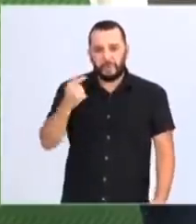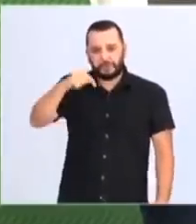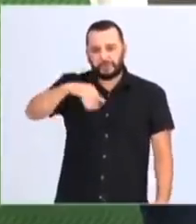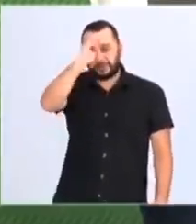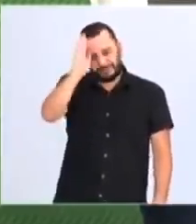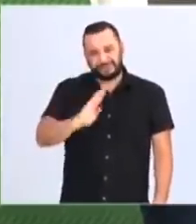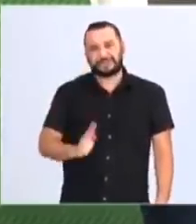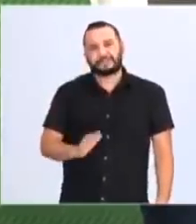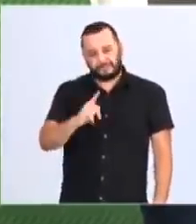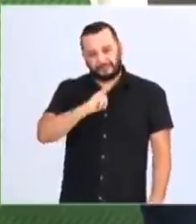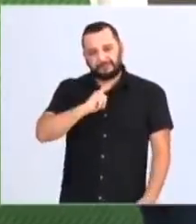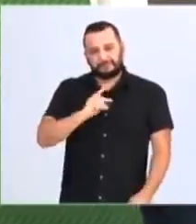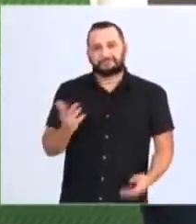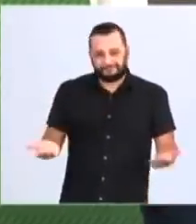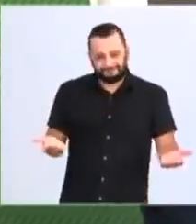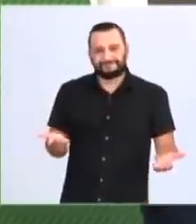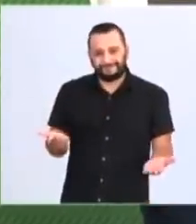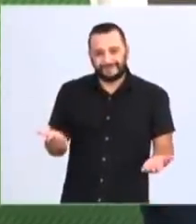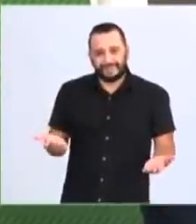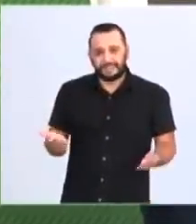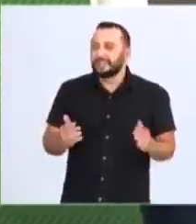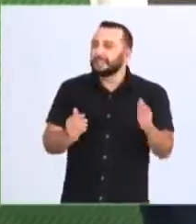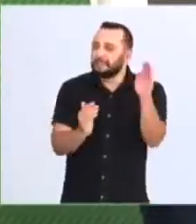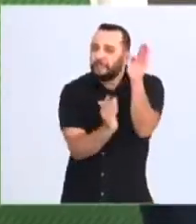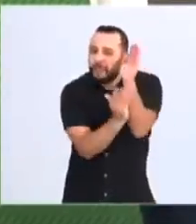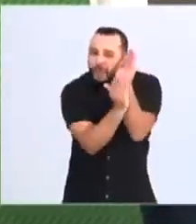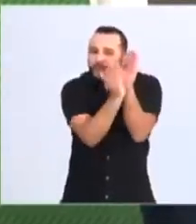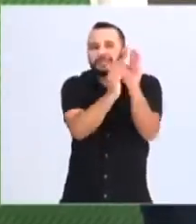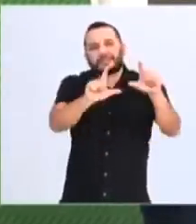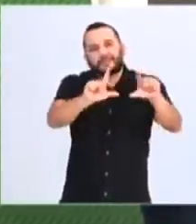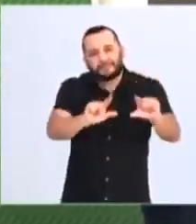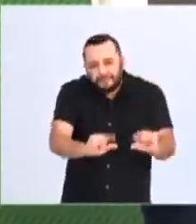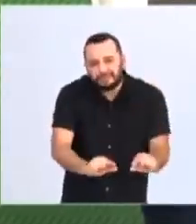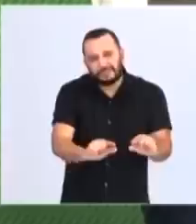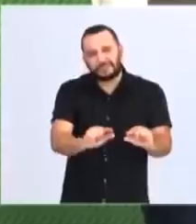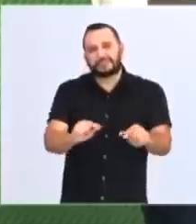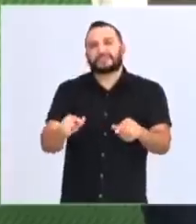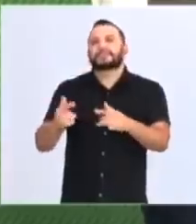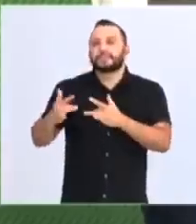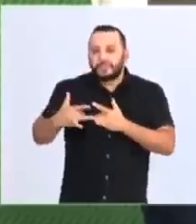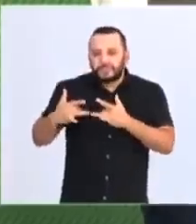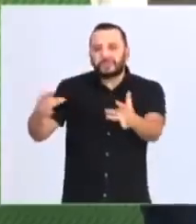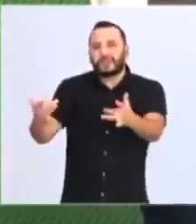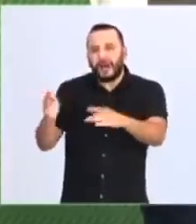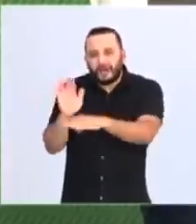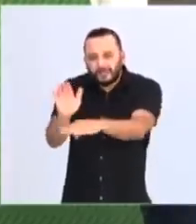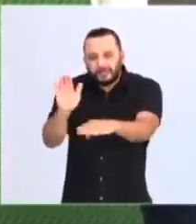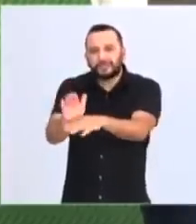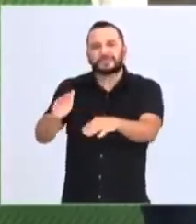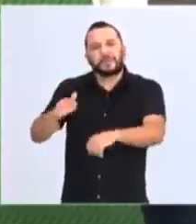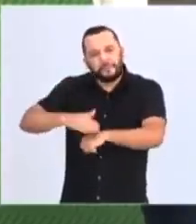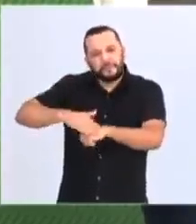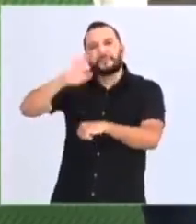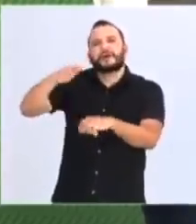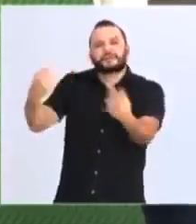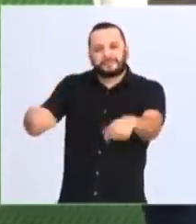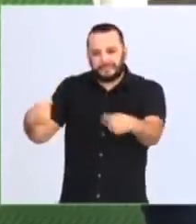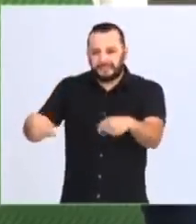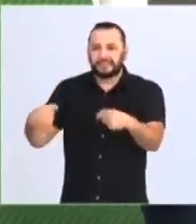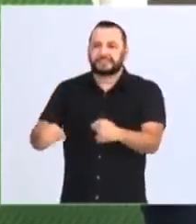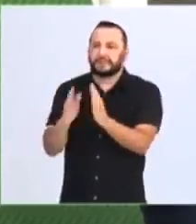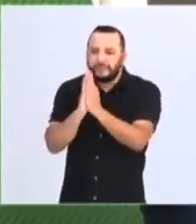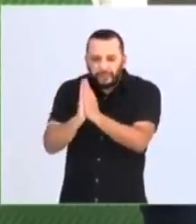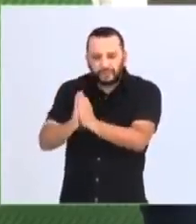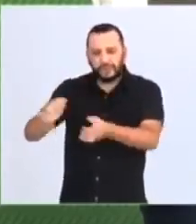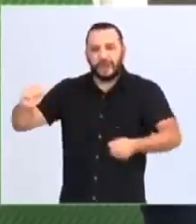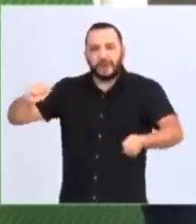Brasil. Menos burocracia e mais solidariedade. É o que nós esperamos da